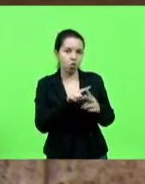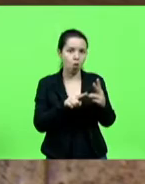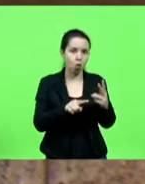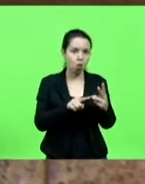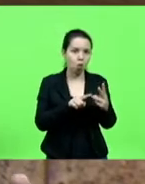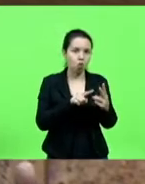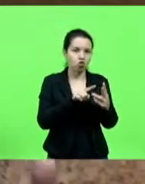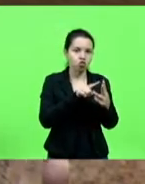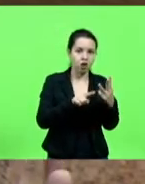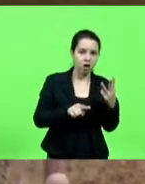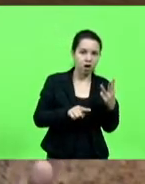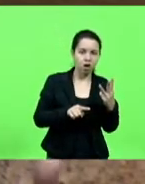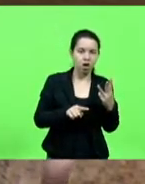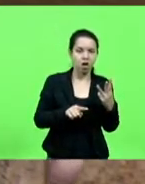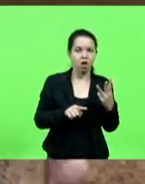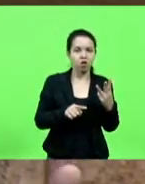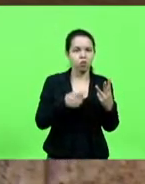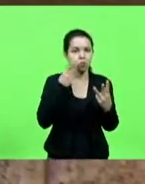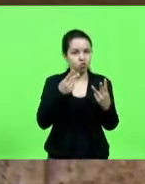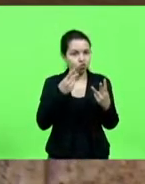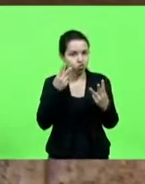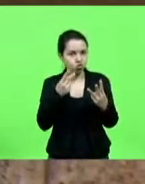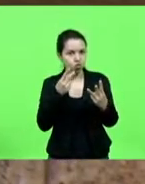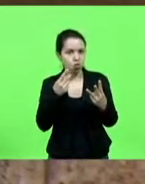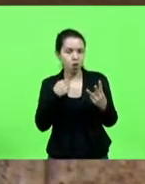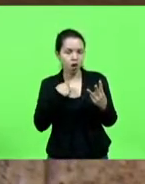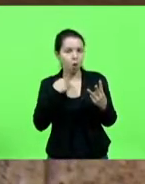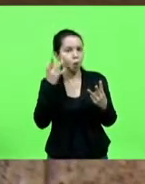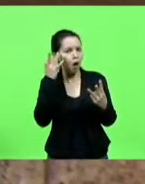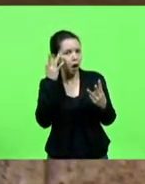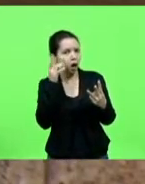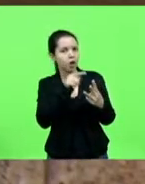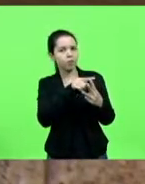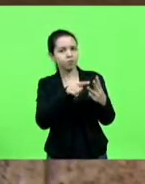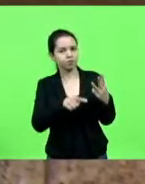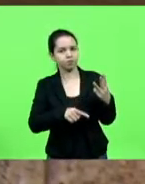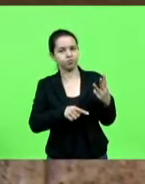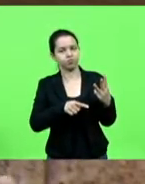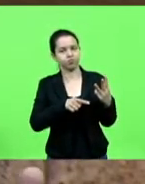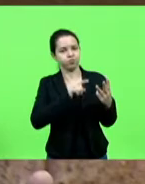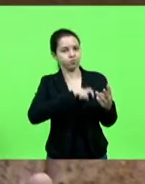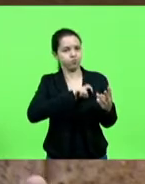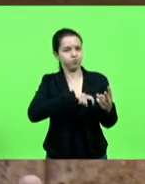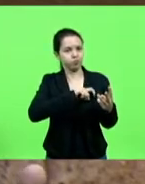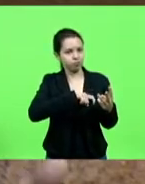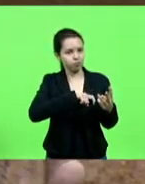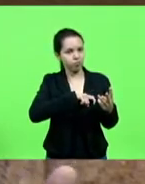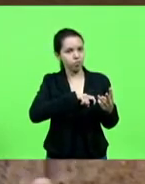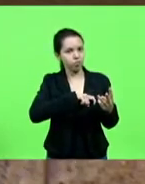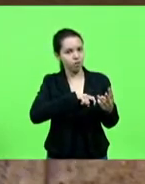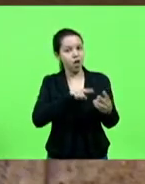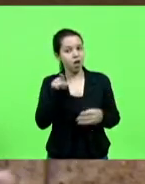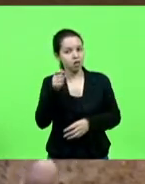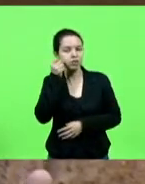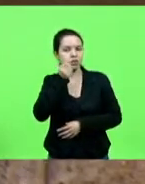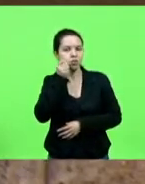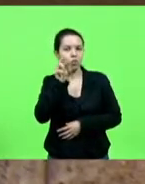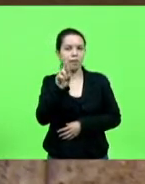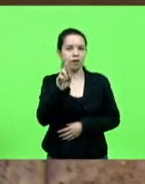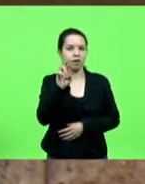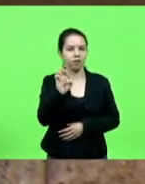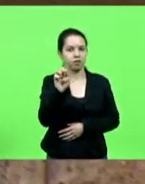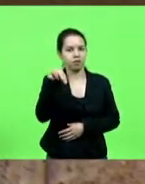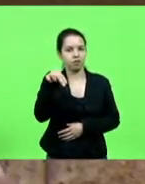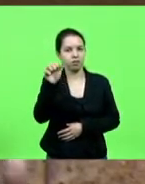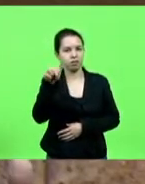políticos, que no meu entendimento são realmente mal intencionados, que o senador Renan Calheiros, Omar Azix,